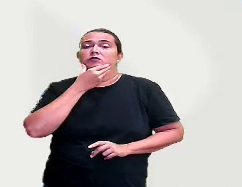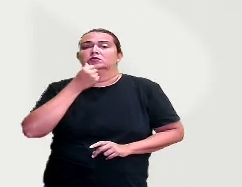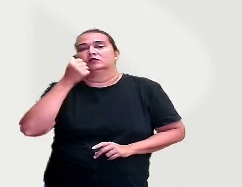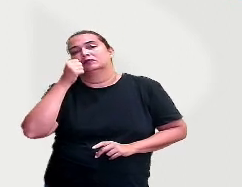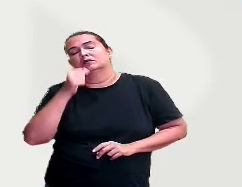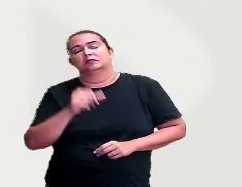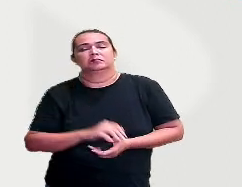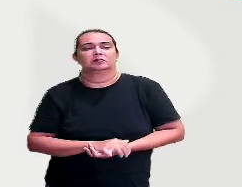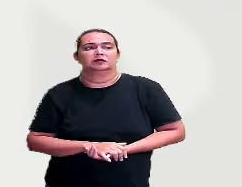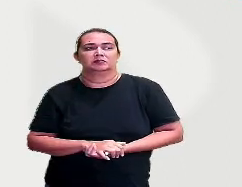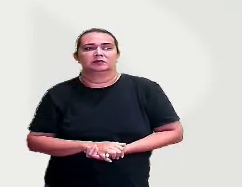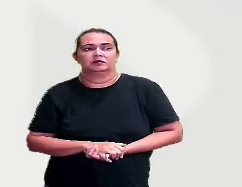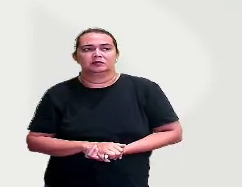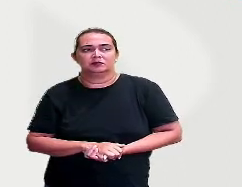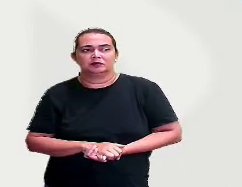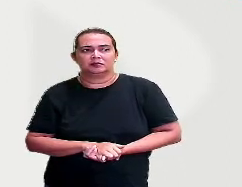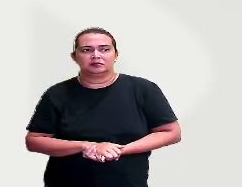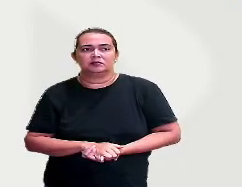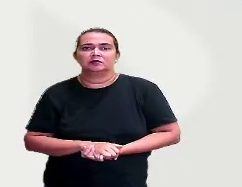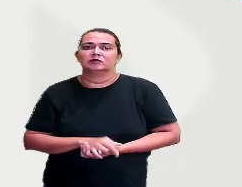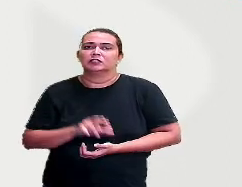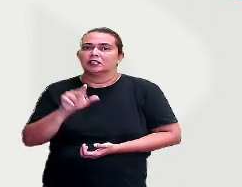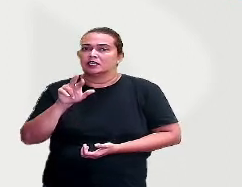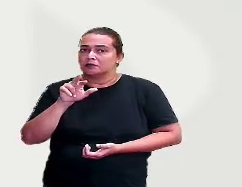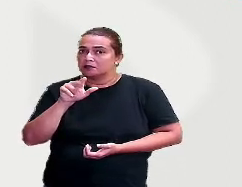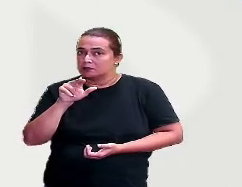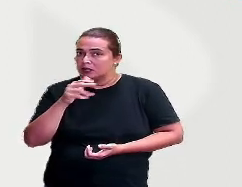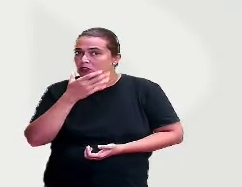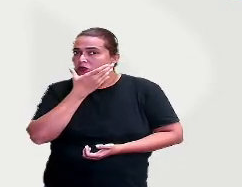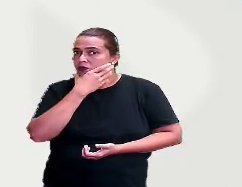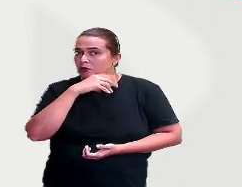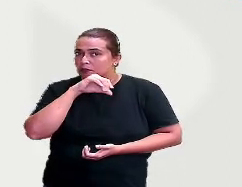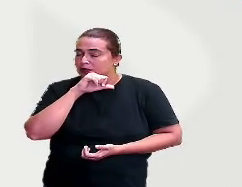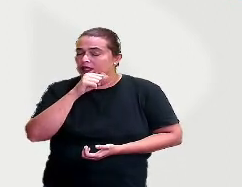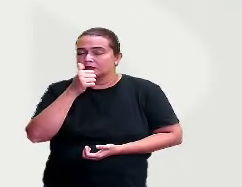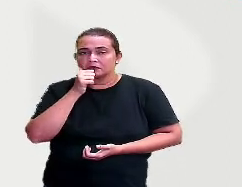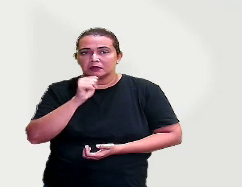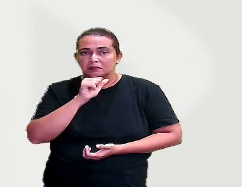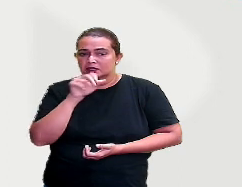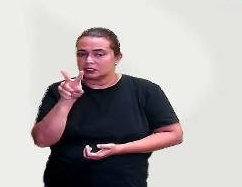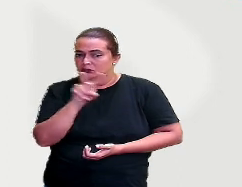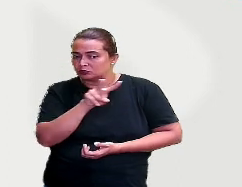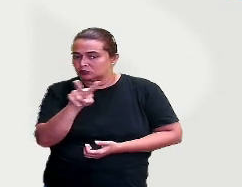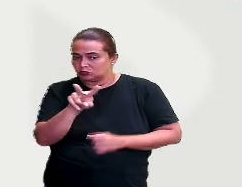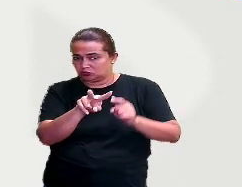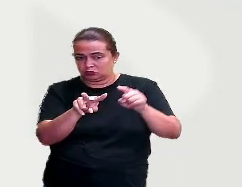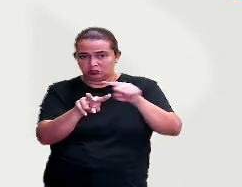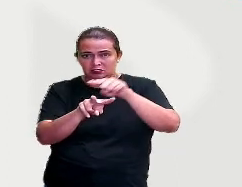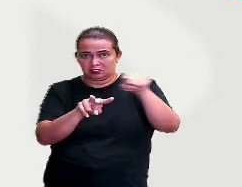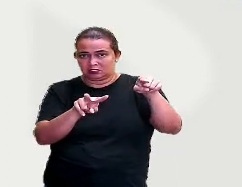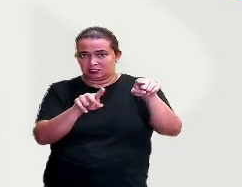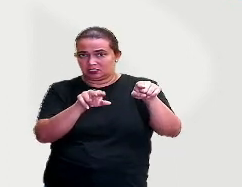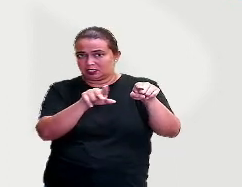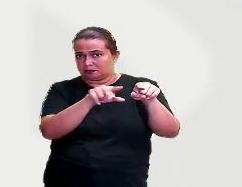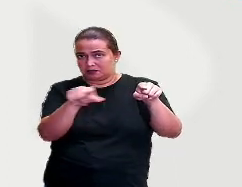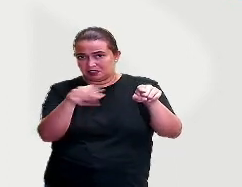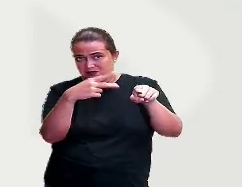tá certo? Irmão dos nossos pais são nossos tios. E os filhos dos nossos tios?